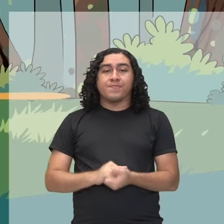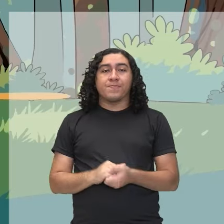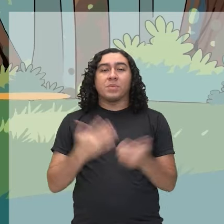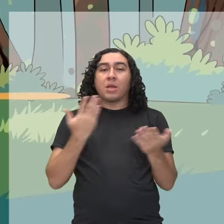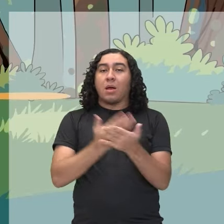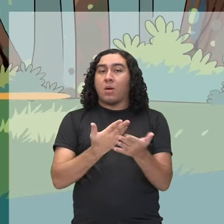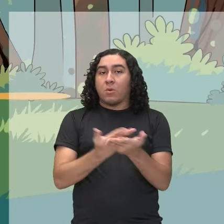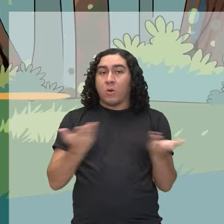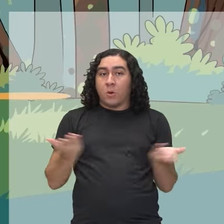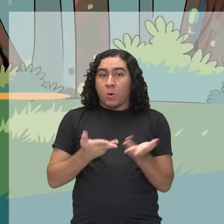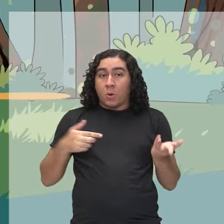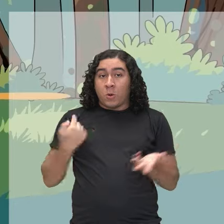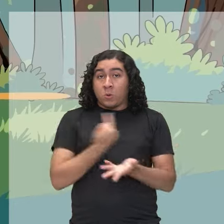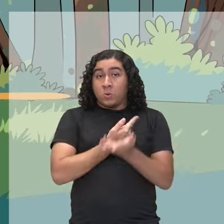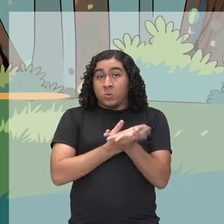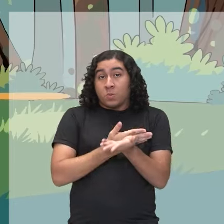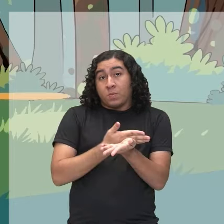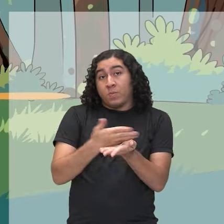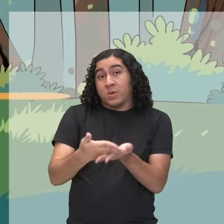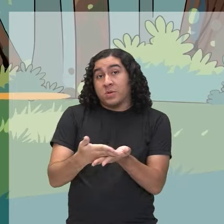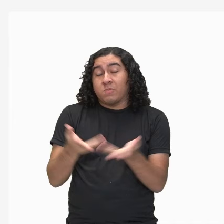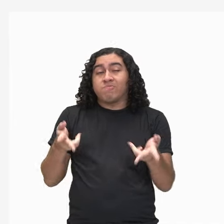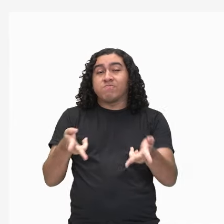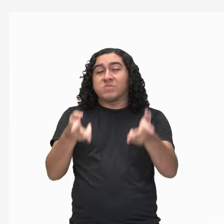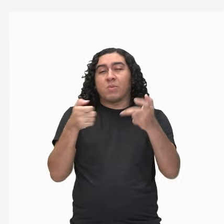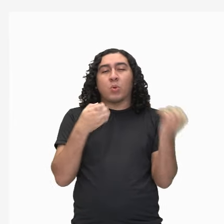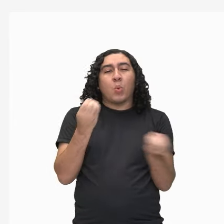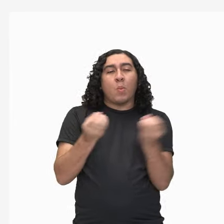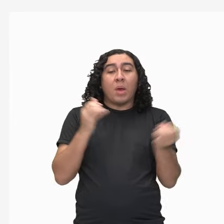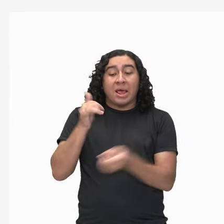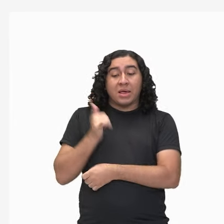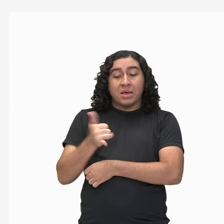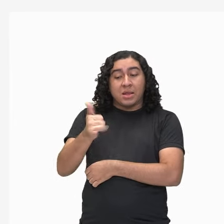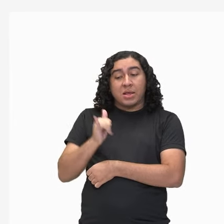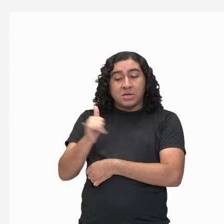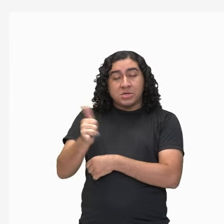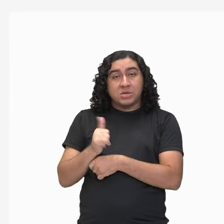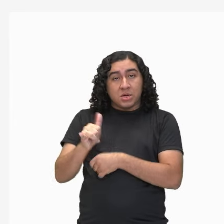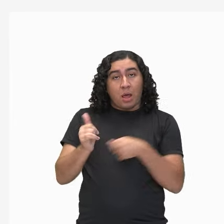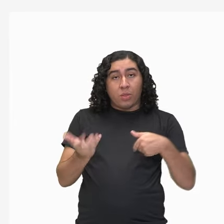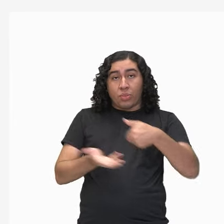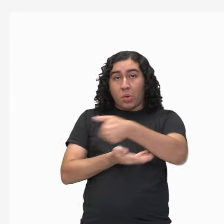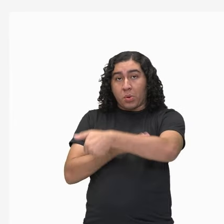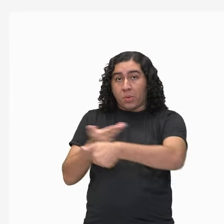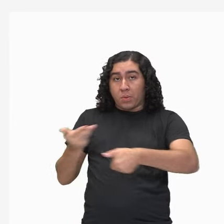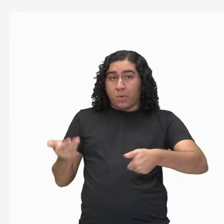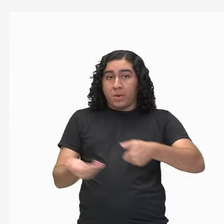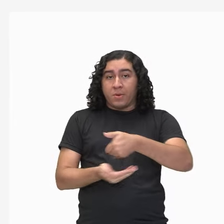vai iniciar observando sobre o fluxo de energia. Dentro de uma